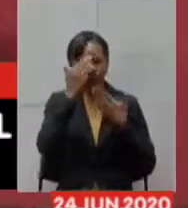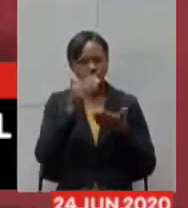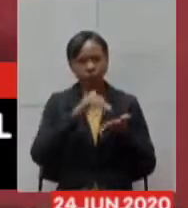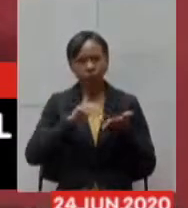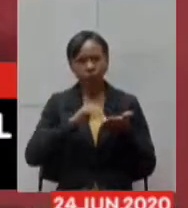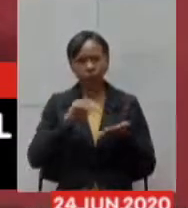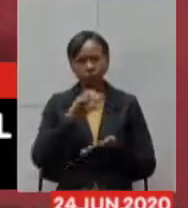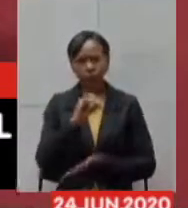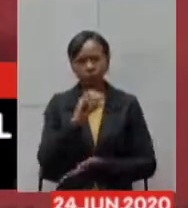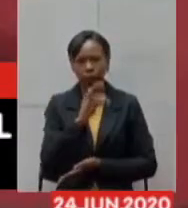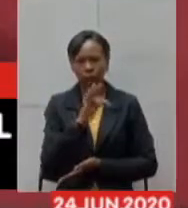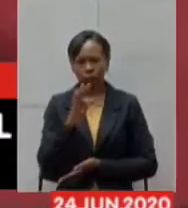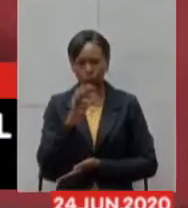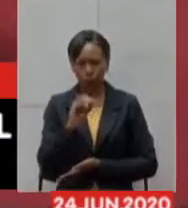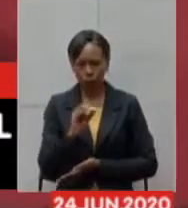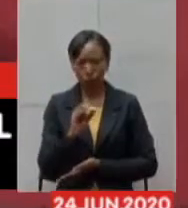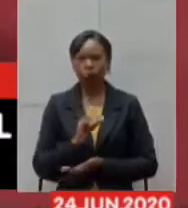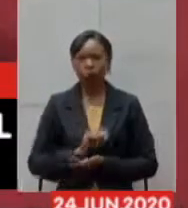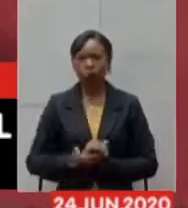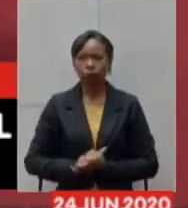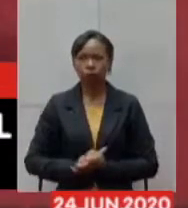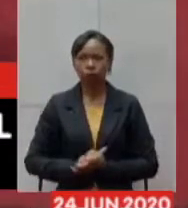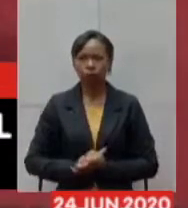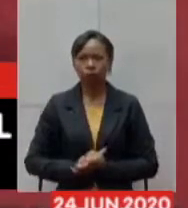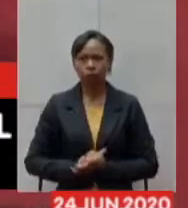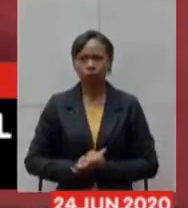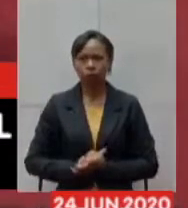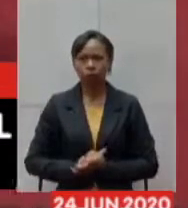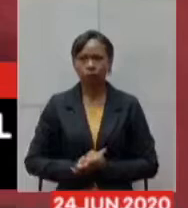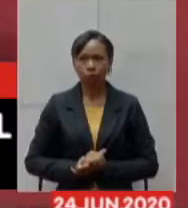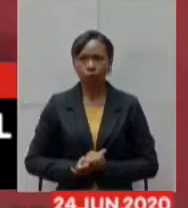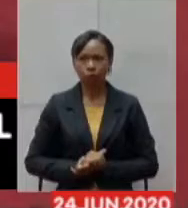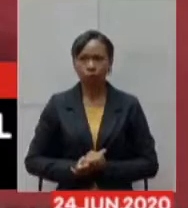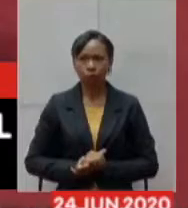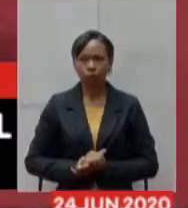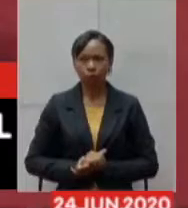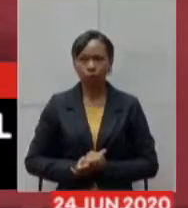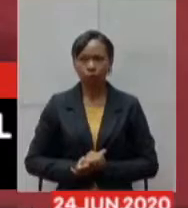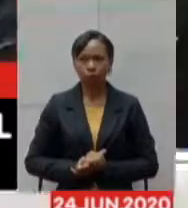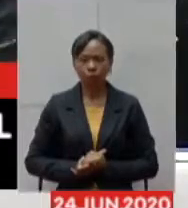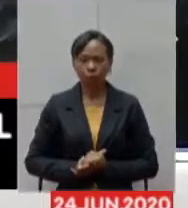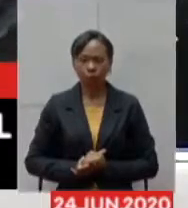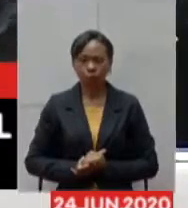só para também registrar o deputado Duarte Bechir e o deputado Dorgal Andrada